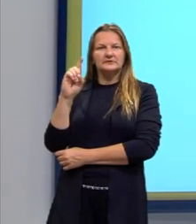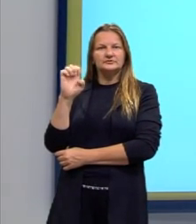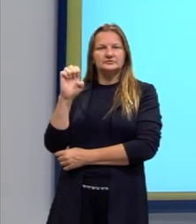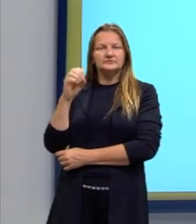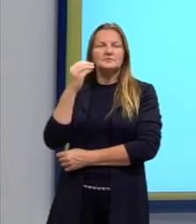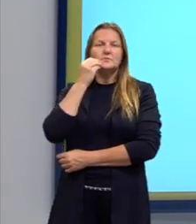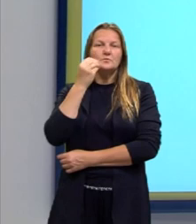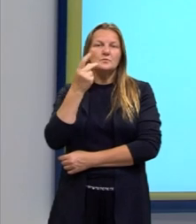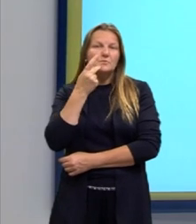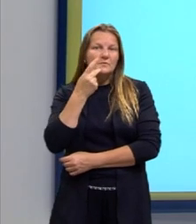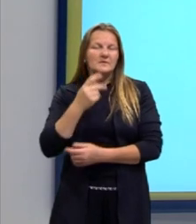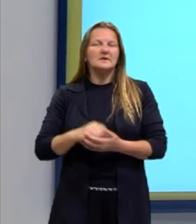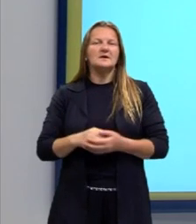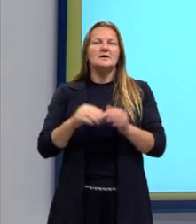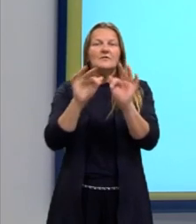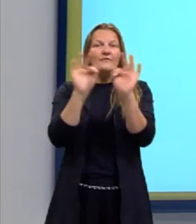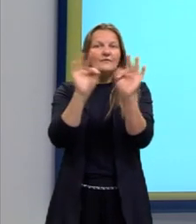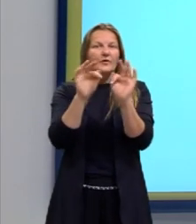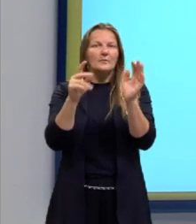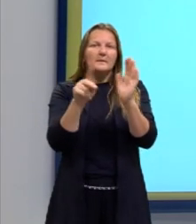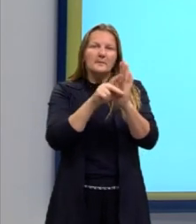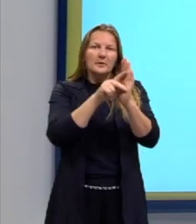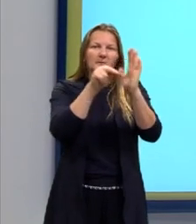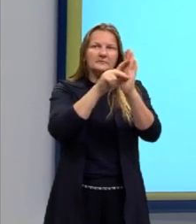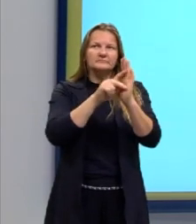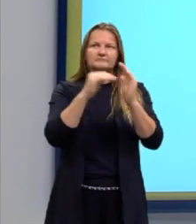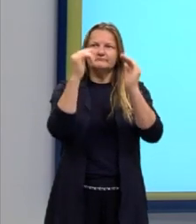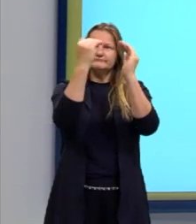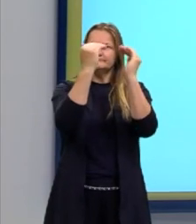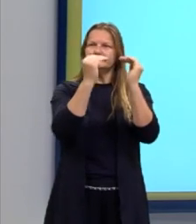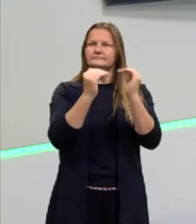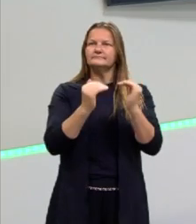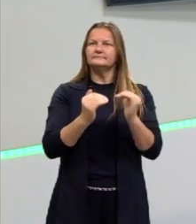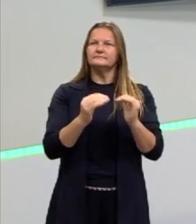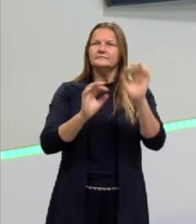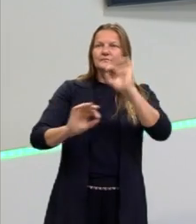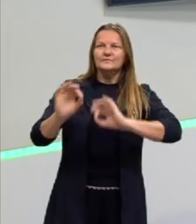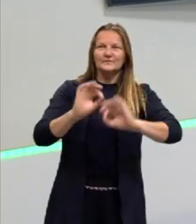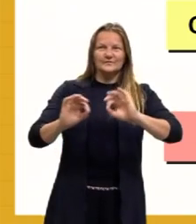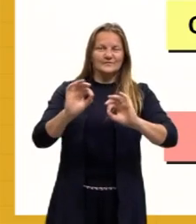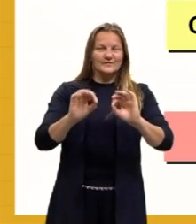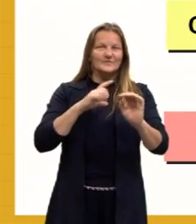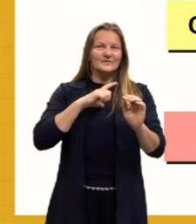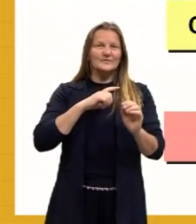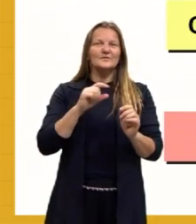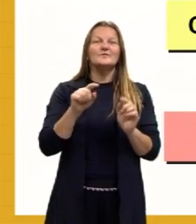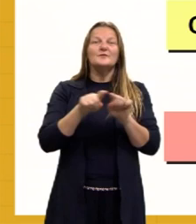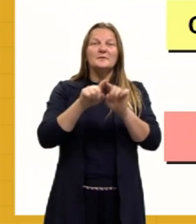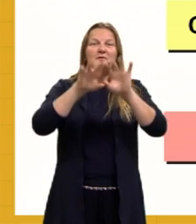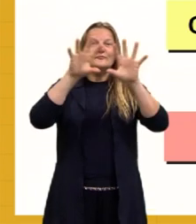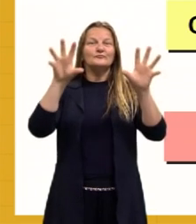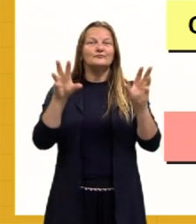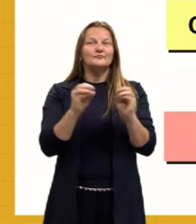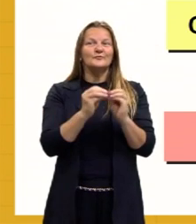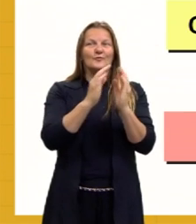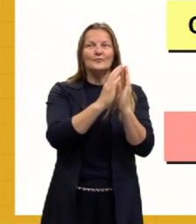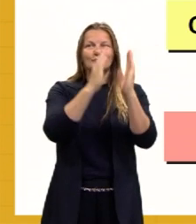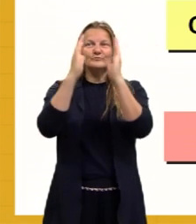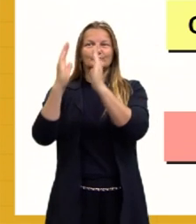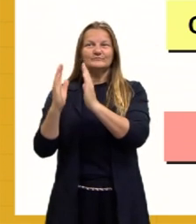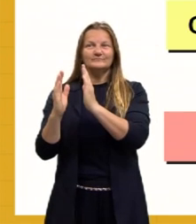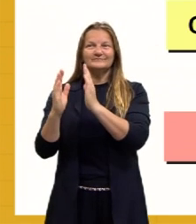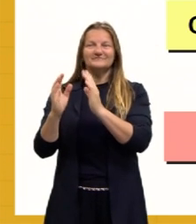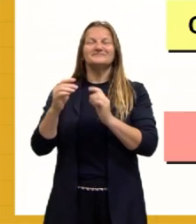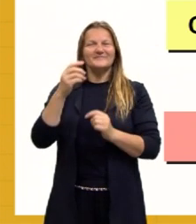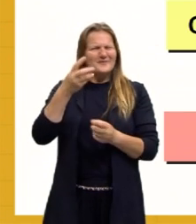cada um, a fórmula que nós utilizamos e também coloquei ali um pequeno resuminho no lado. Então vocês